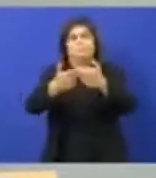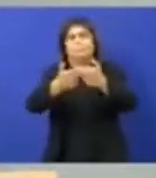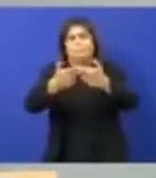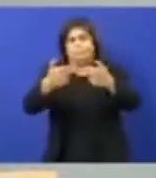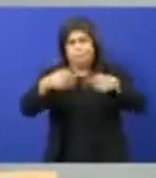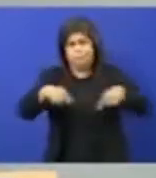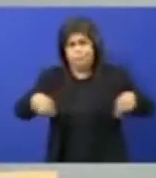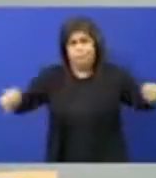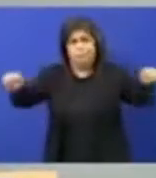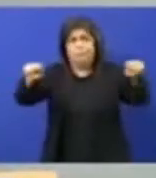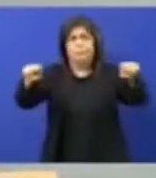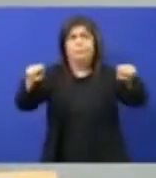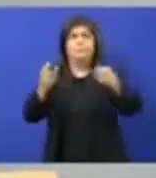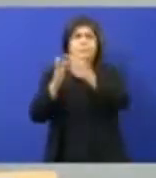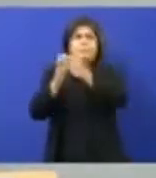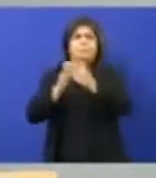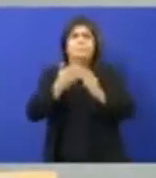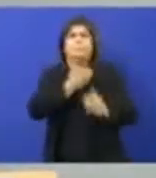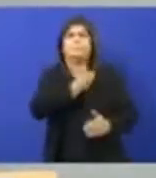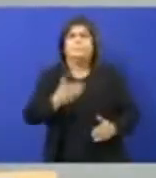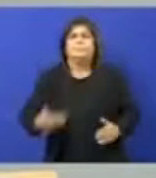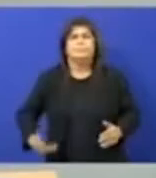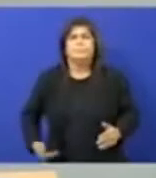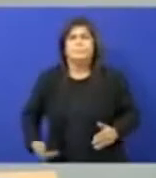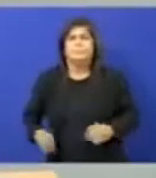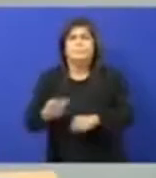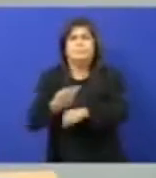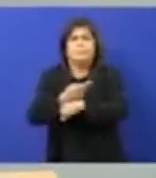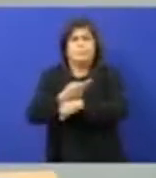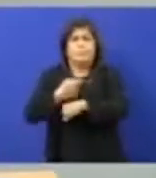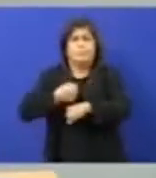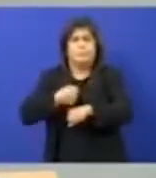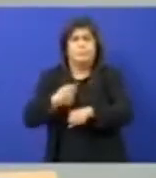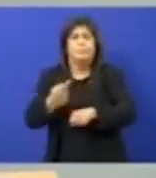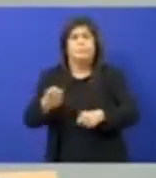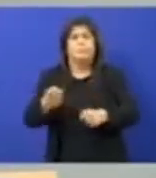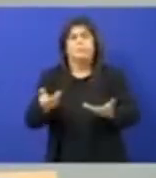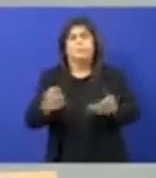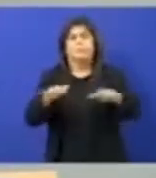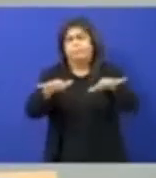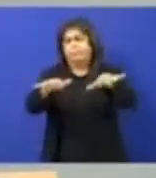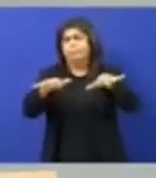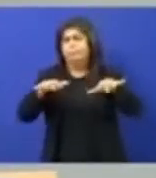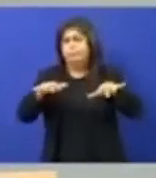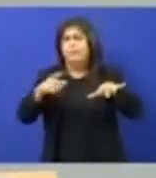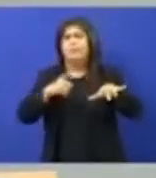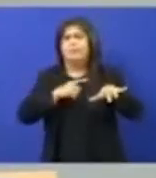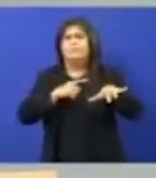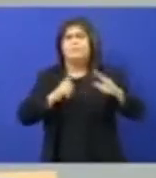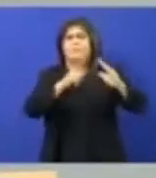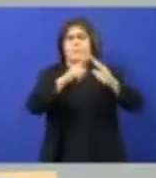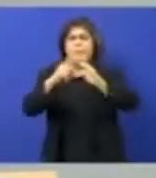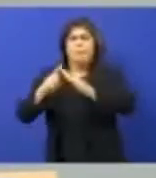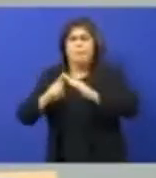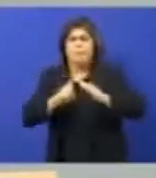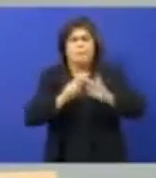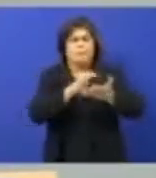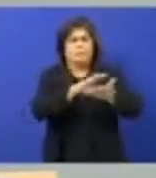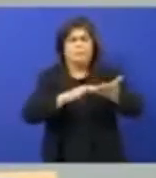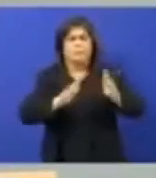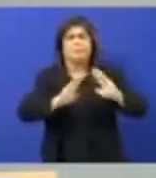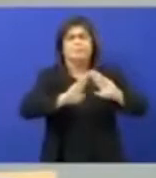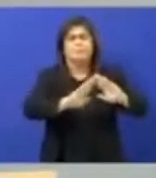solicitar ao governo que fomos procurados lá, onde participaram os representantes dos comerciários, que entregaram um ofício